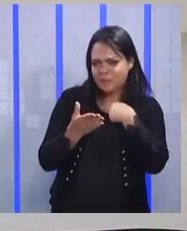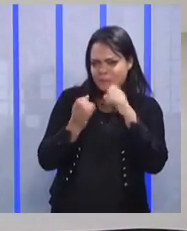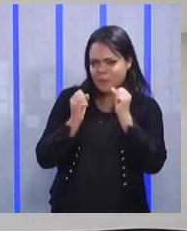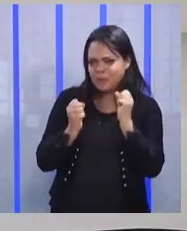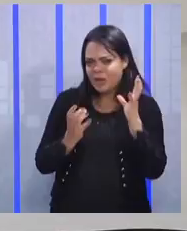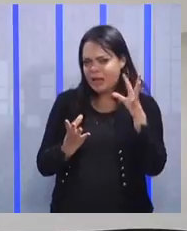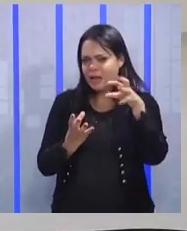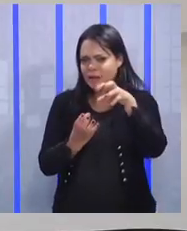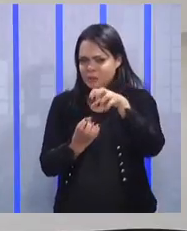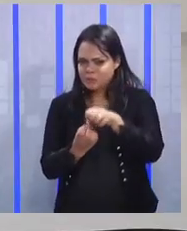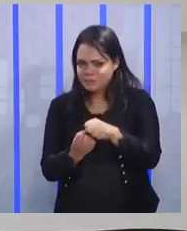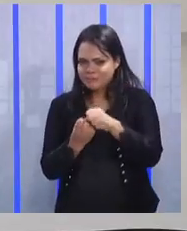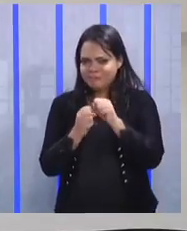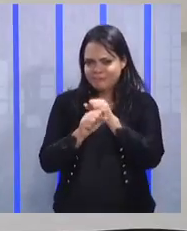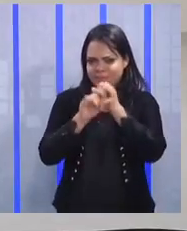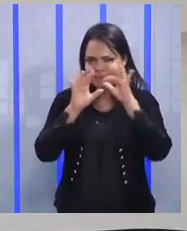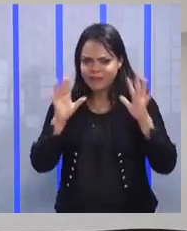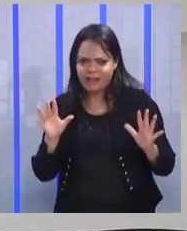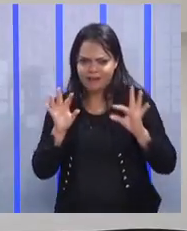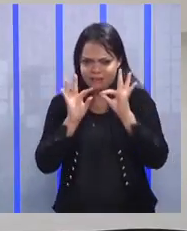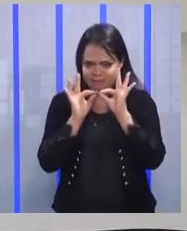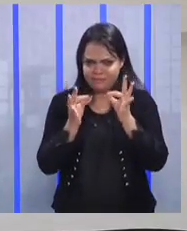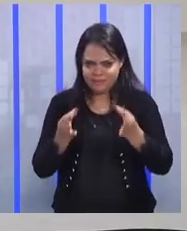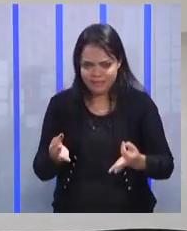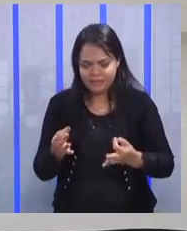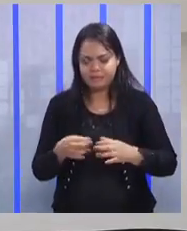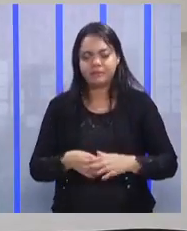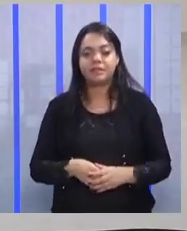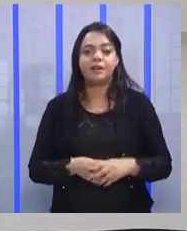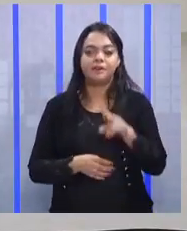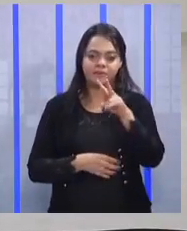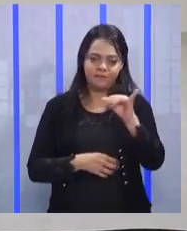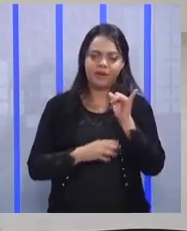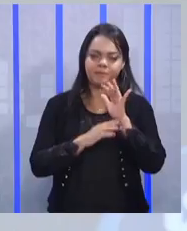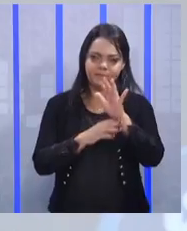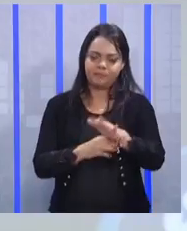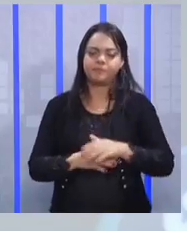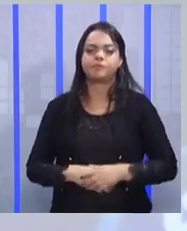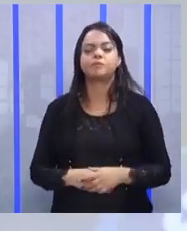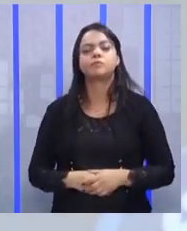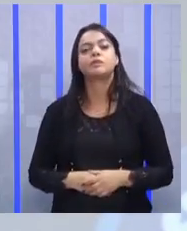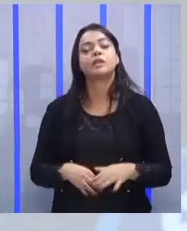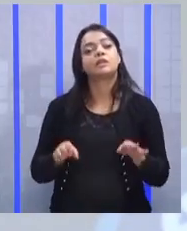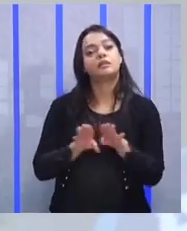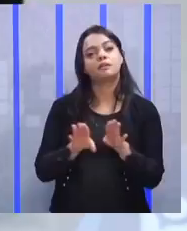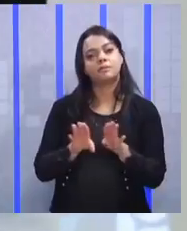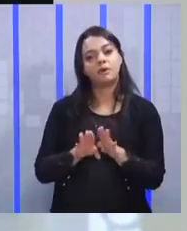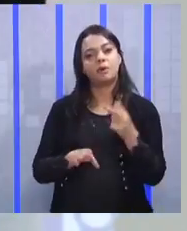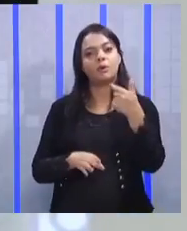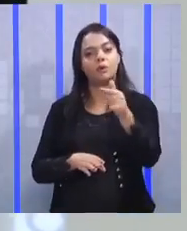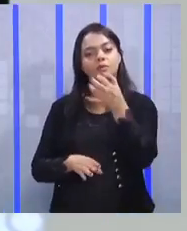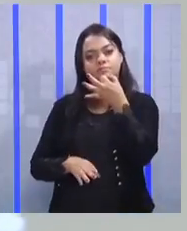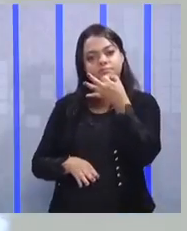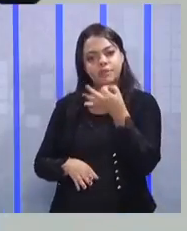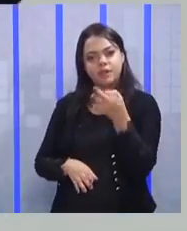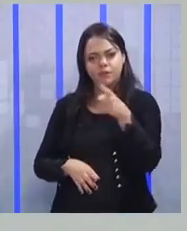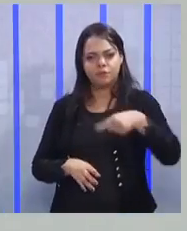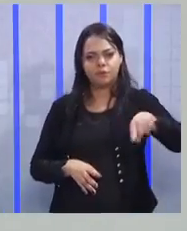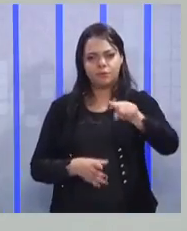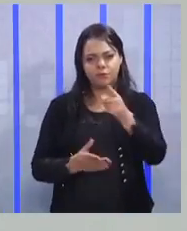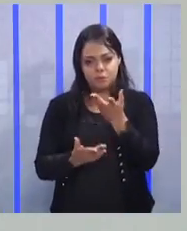para ficar mais claro, objetivo, simples e tal. Isso vai ajudar muito. Outra dica, quando vocês forem estudar,